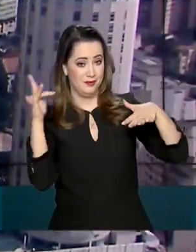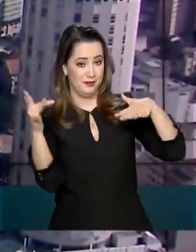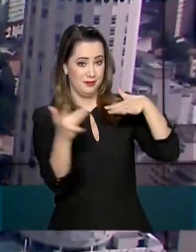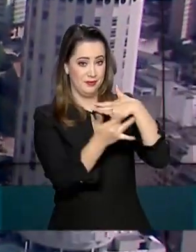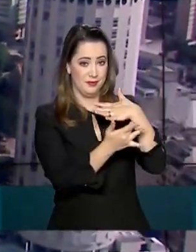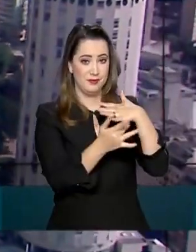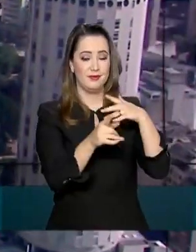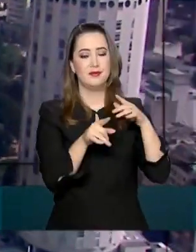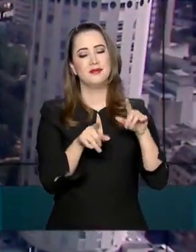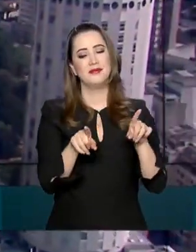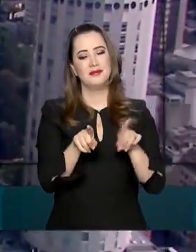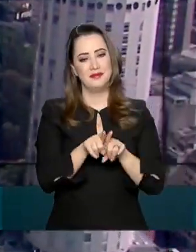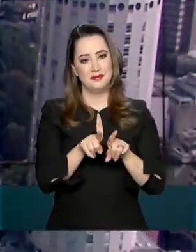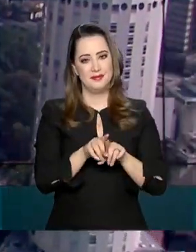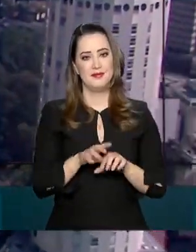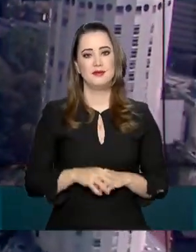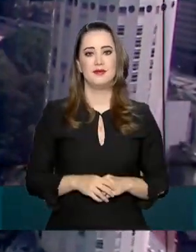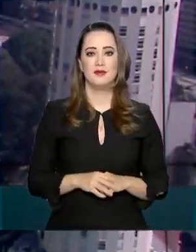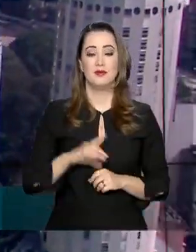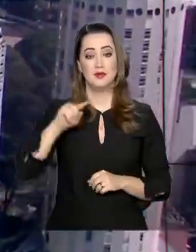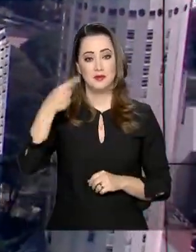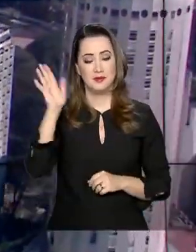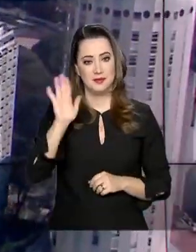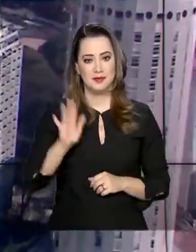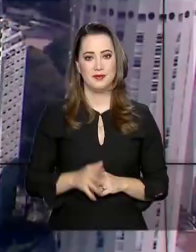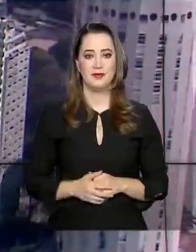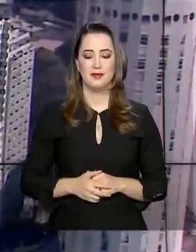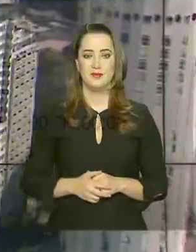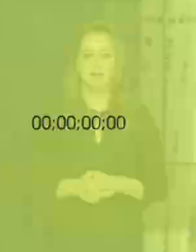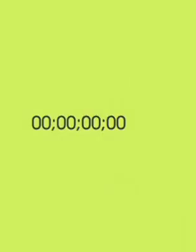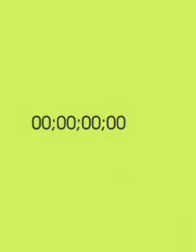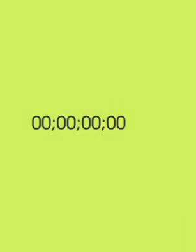acompanhando também pelas redes sociais. Até a próxima!